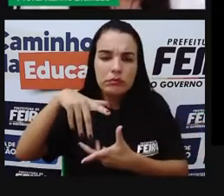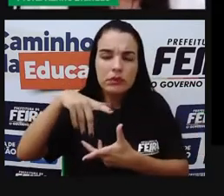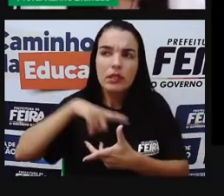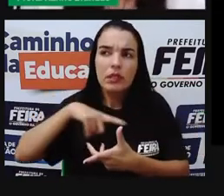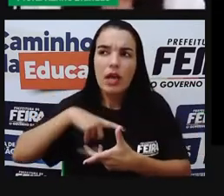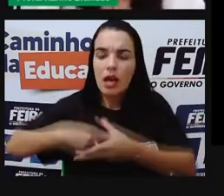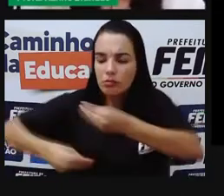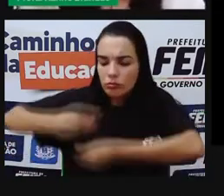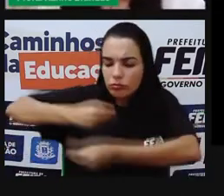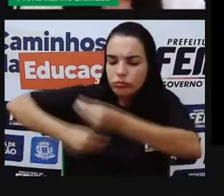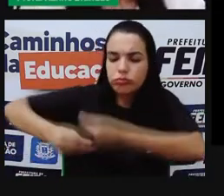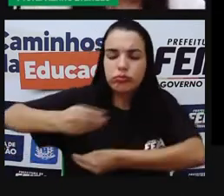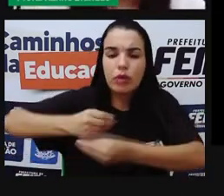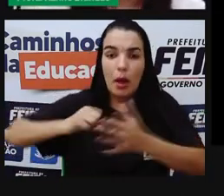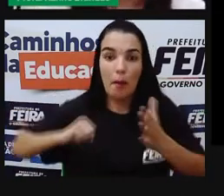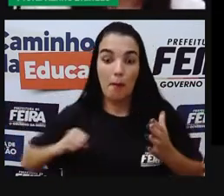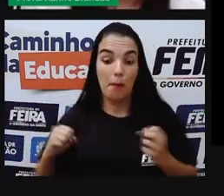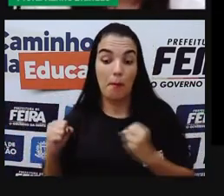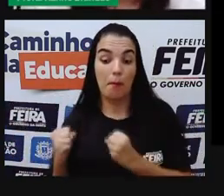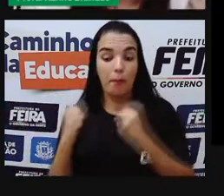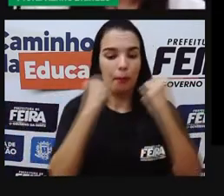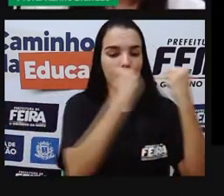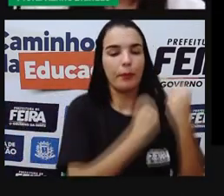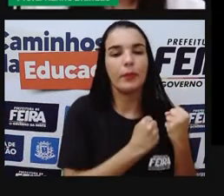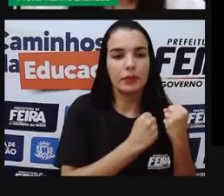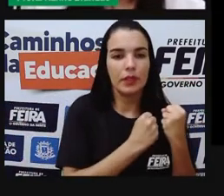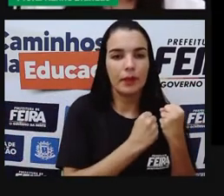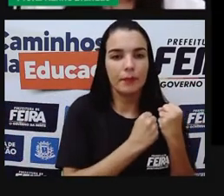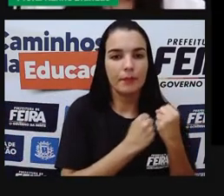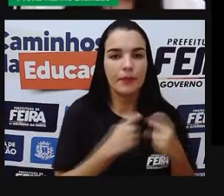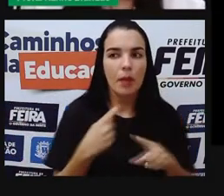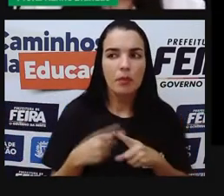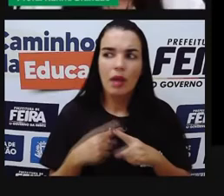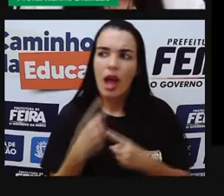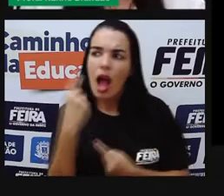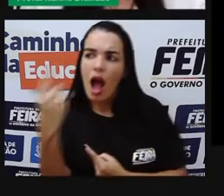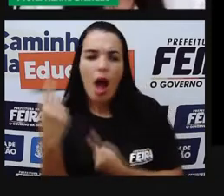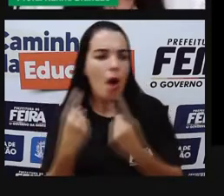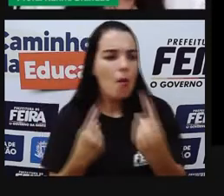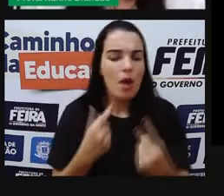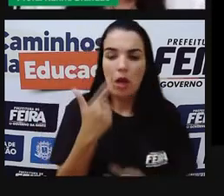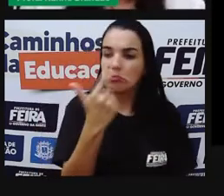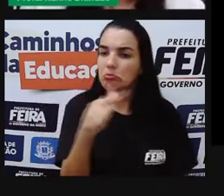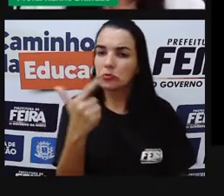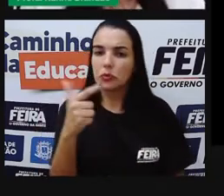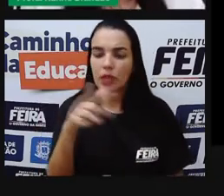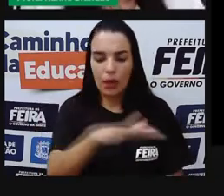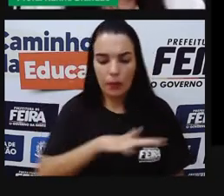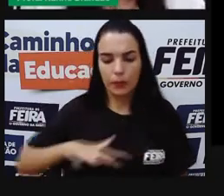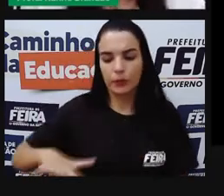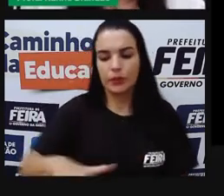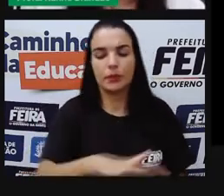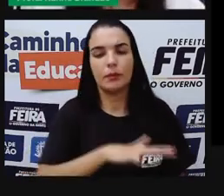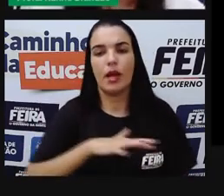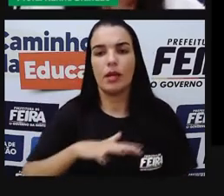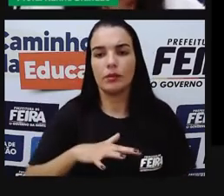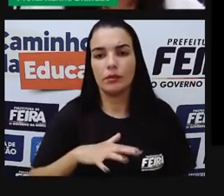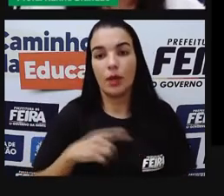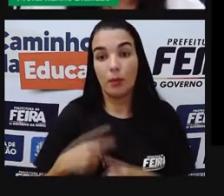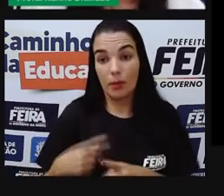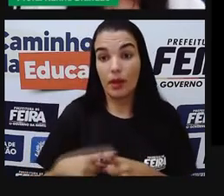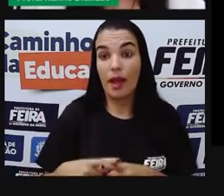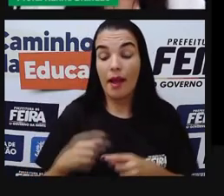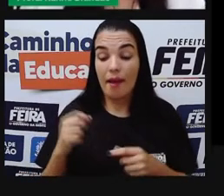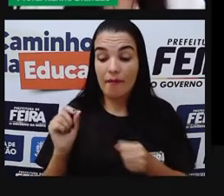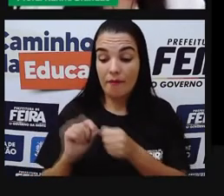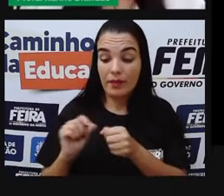alguém é dono, alguém não tem terra, alguém não tem esse espaço, né? Relações de poder são construídas em territórios,